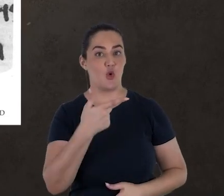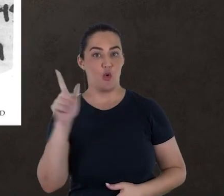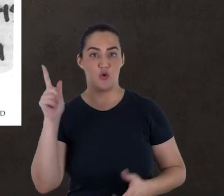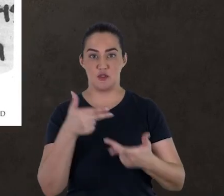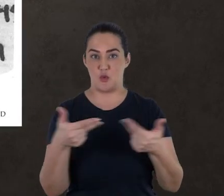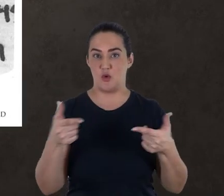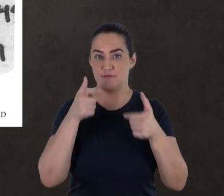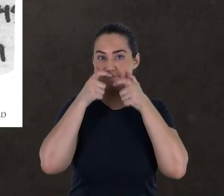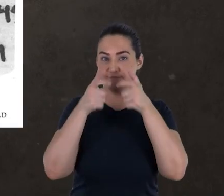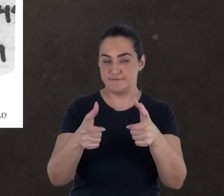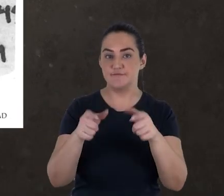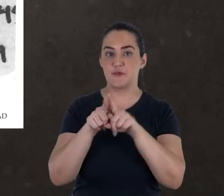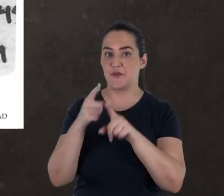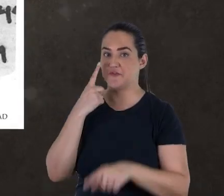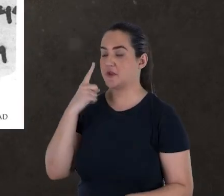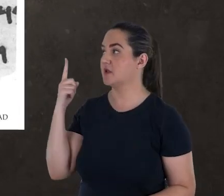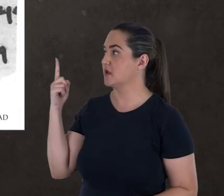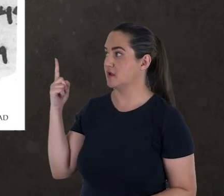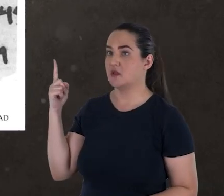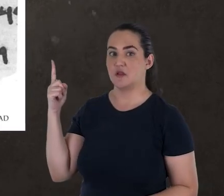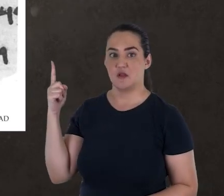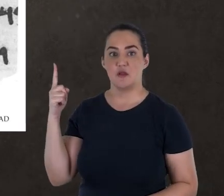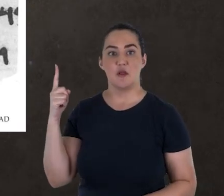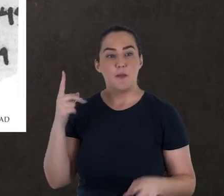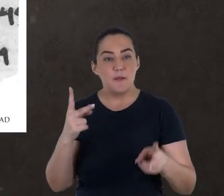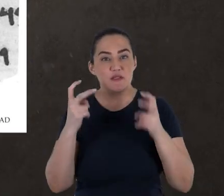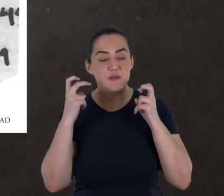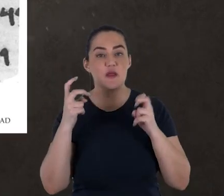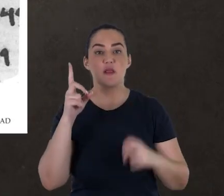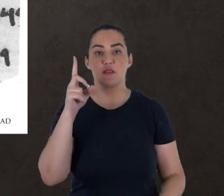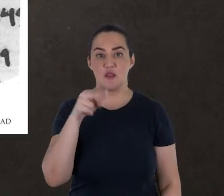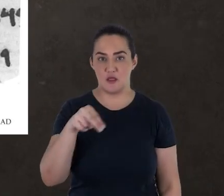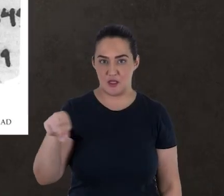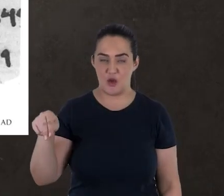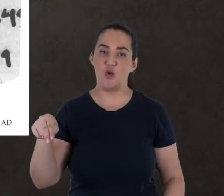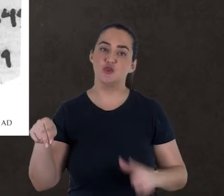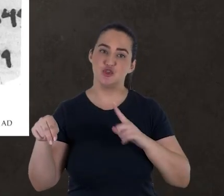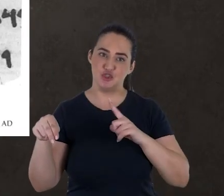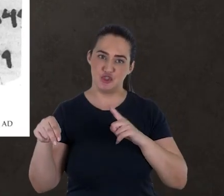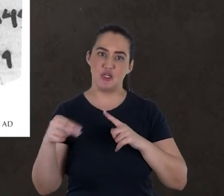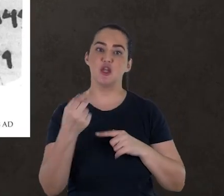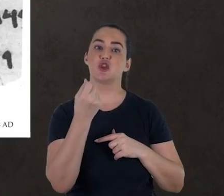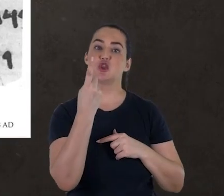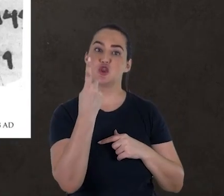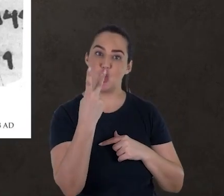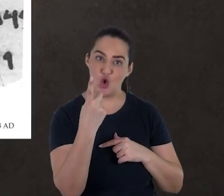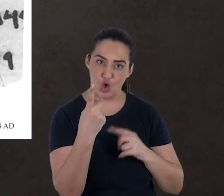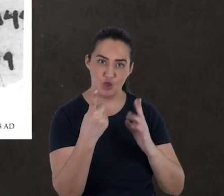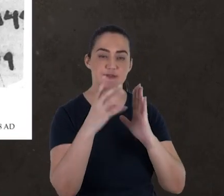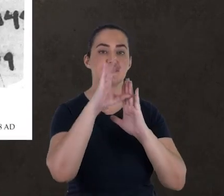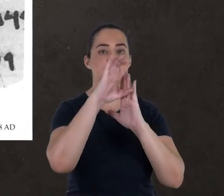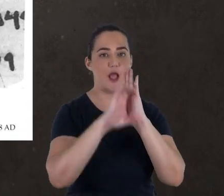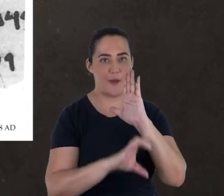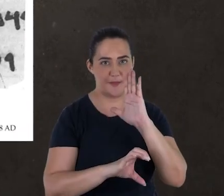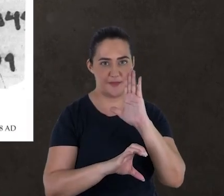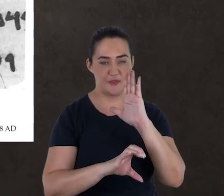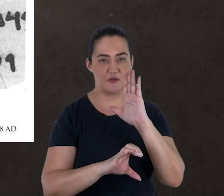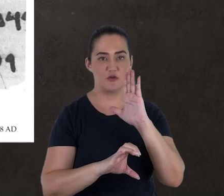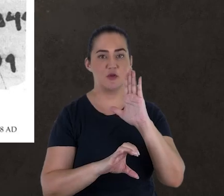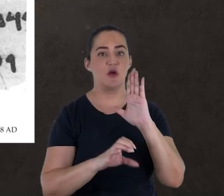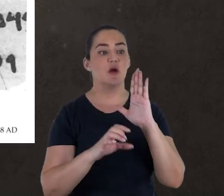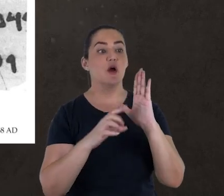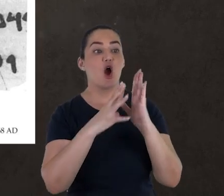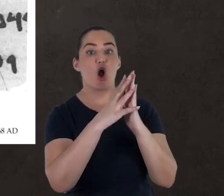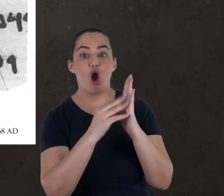se notar nesses textos de Qumran é que além deles mostrarem que Daniel para eles tinha apenas 12 capítulos, não há